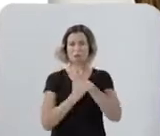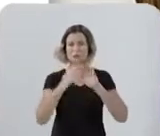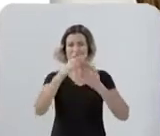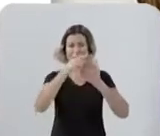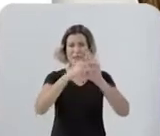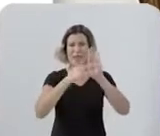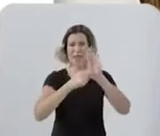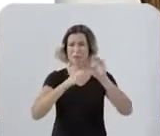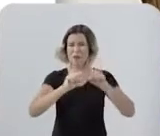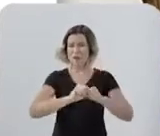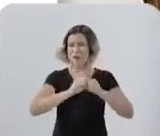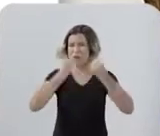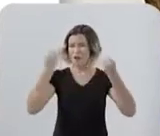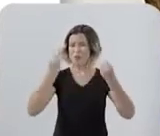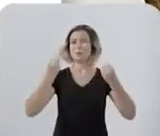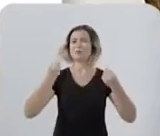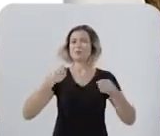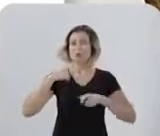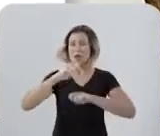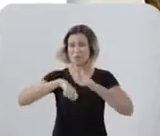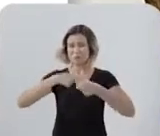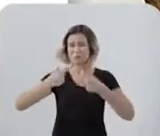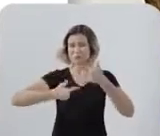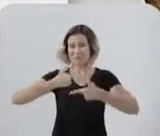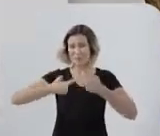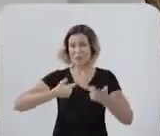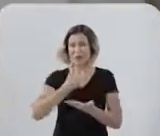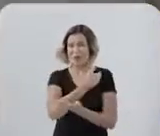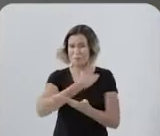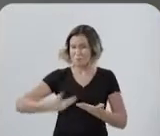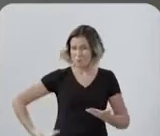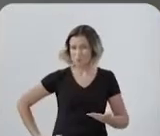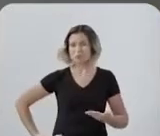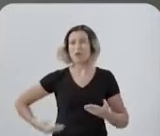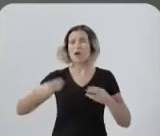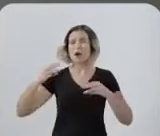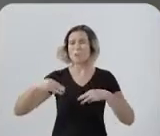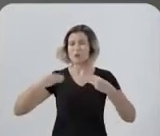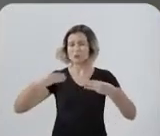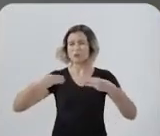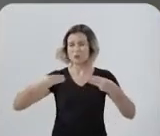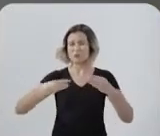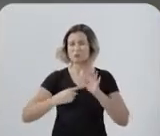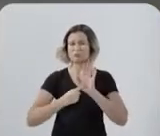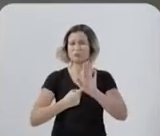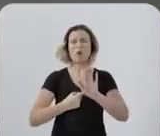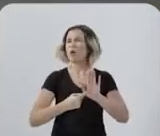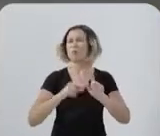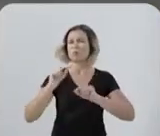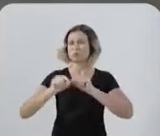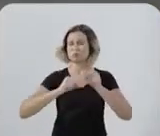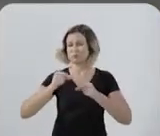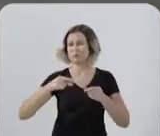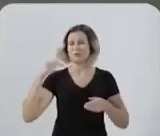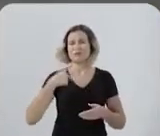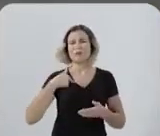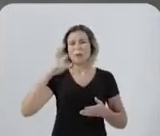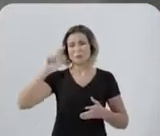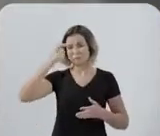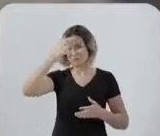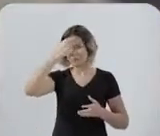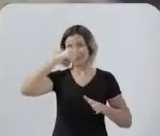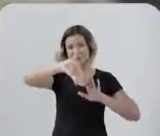preceitos Que regem a atividade da administração pública A ação do Ministério Público indica má fé E plena consciência da